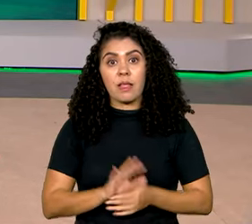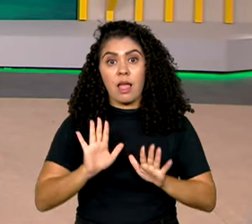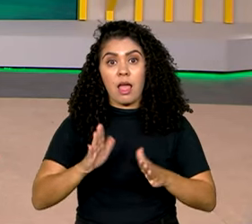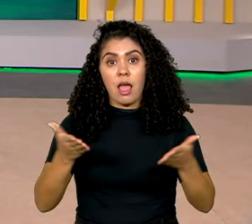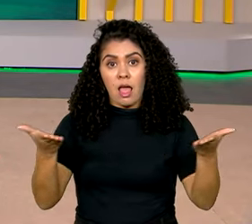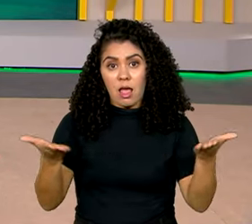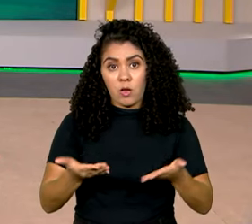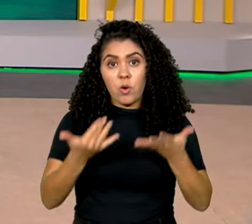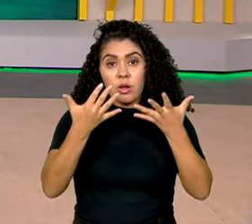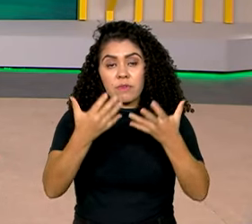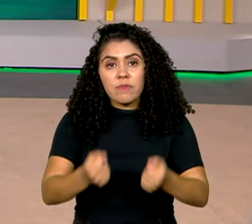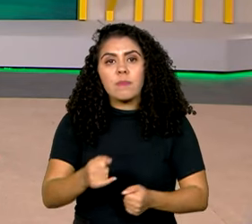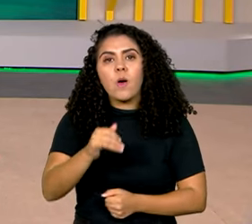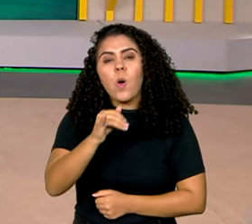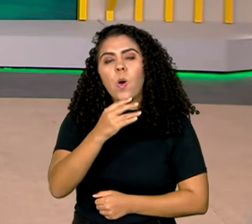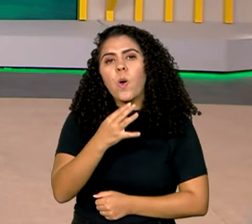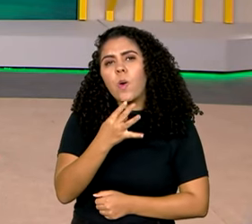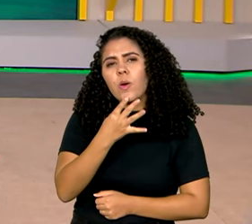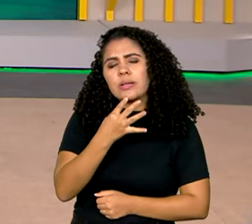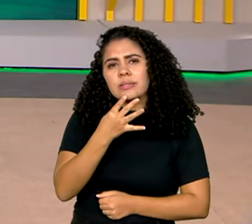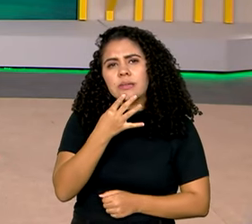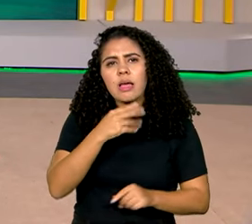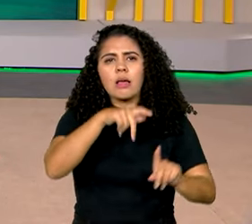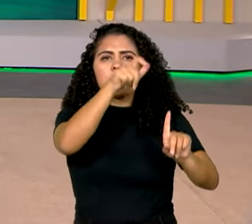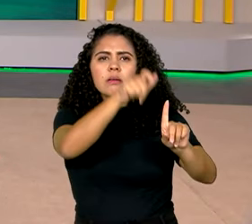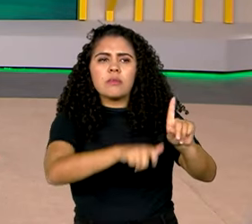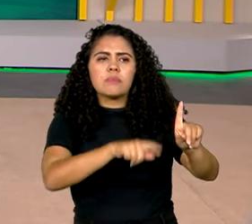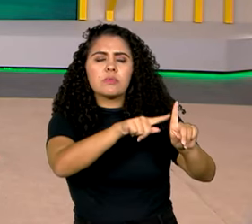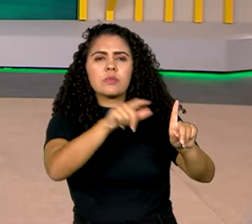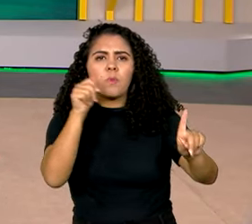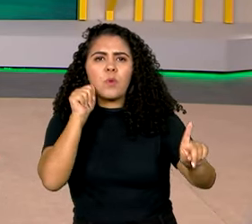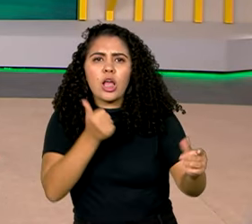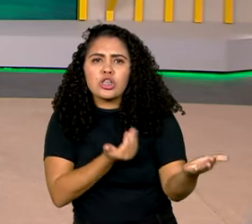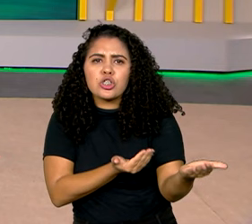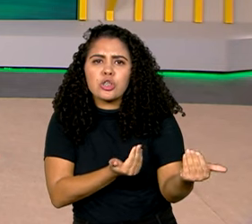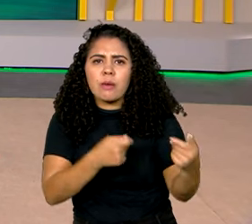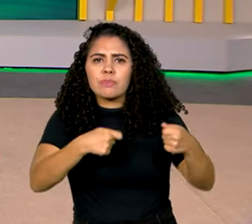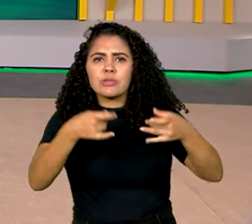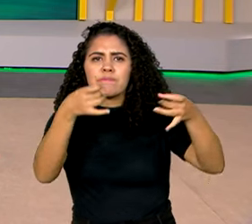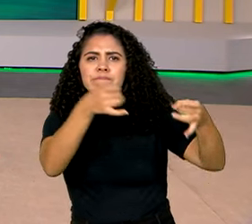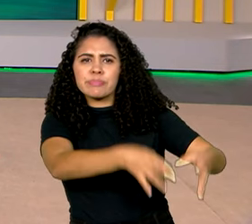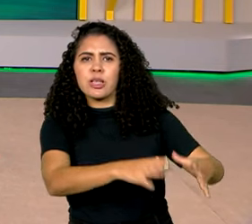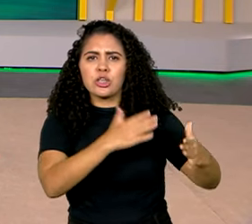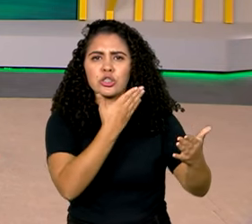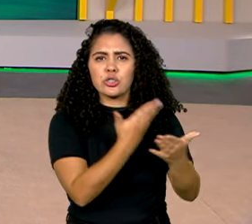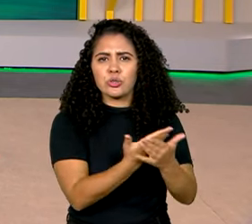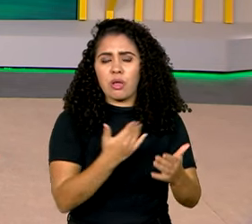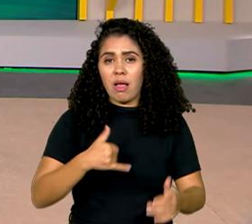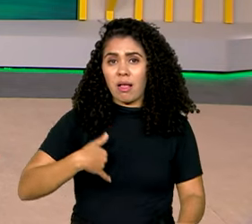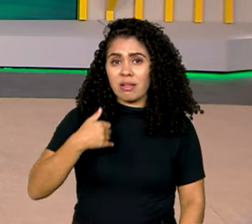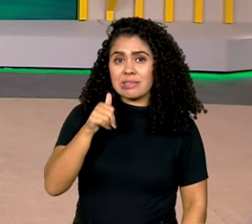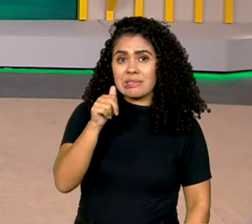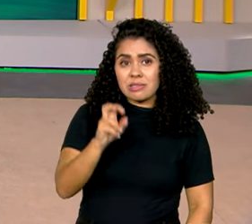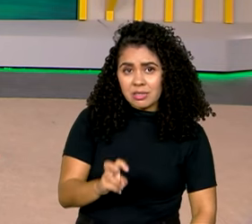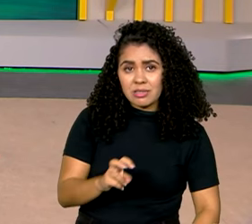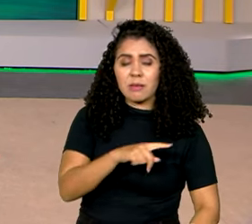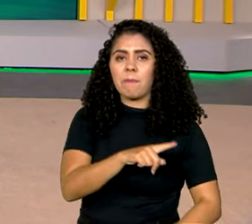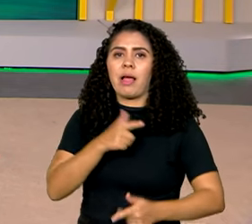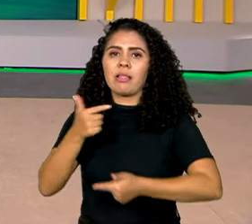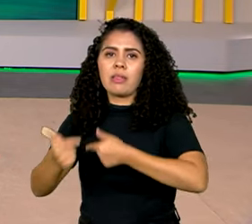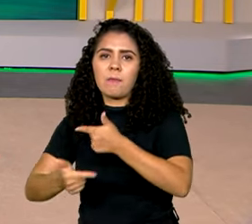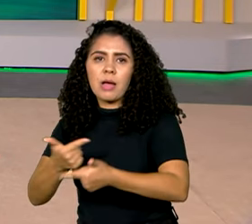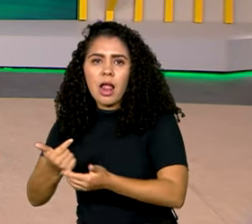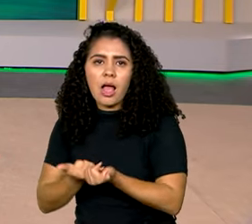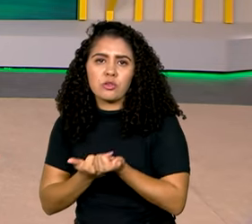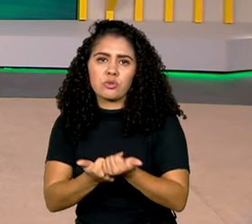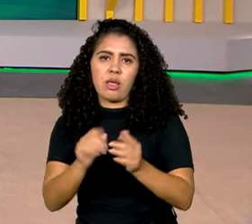E agora vamos conhecer a história de uma jovem que precisou abandonar os estudos aos 15 anos para trabalhar e ajudar no